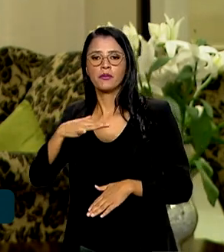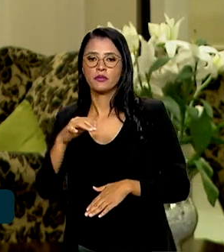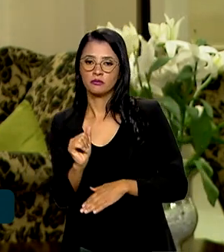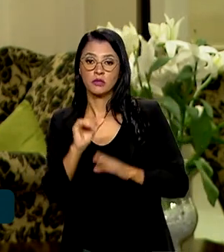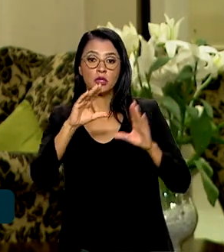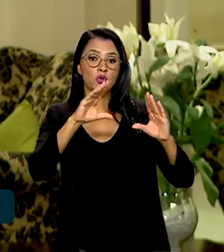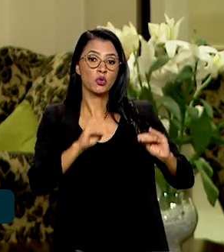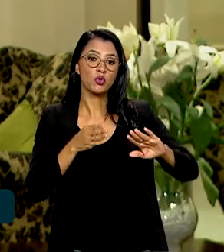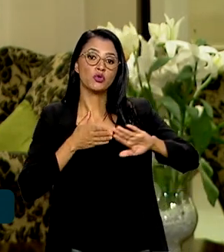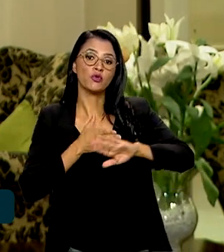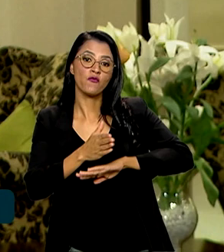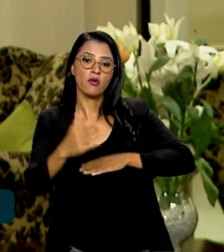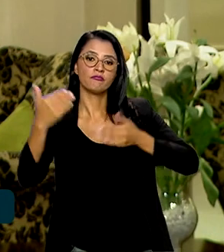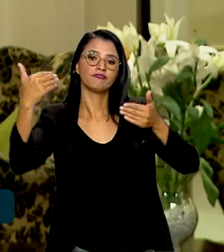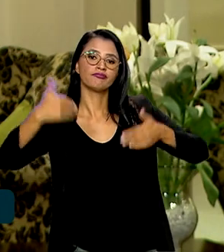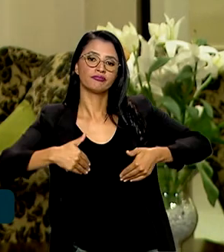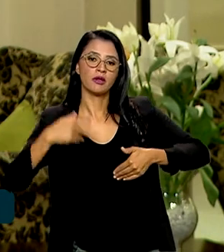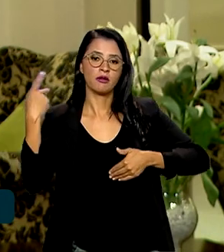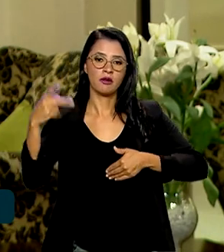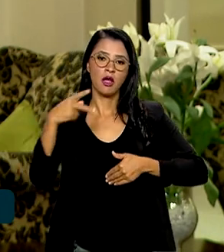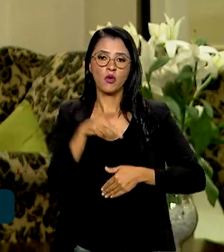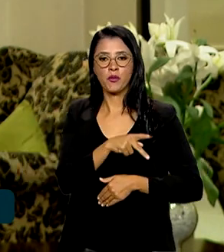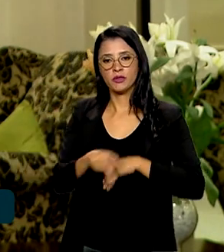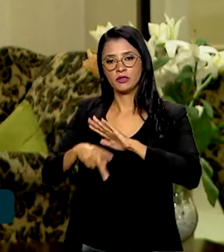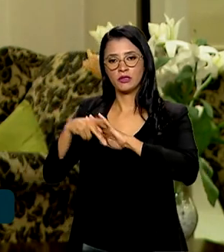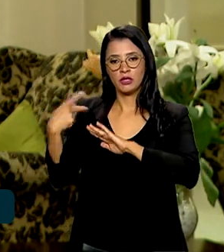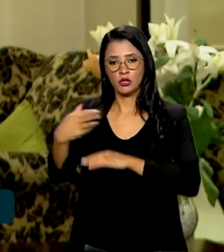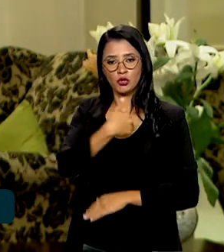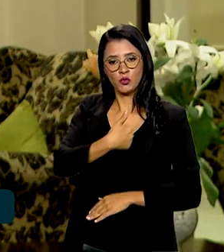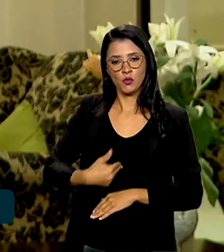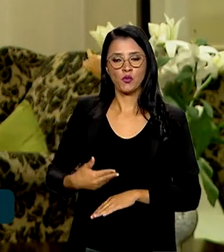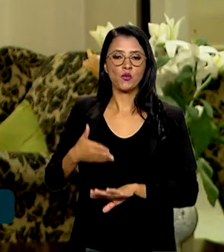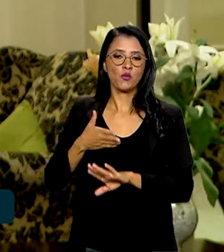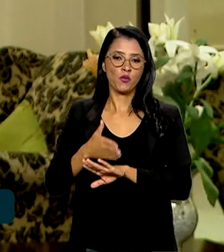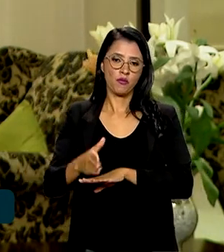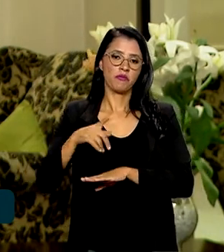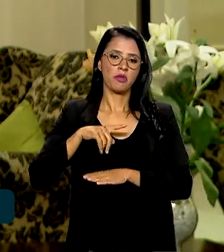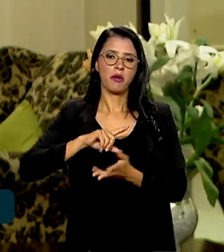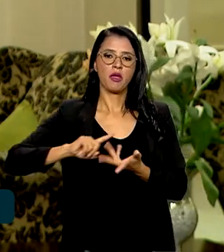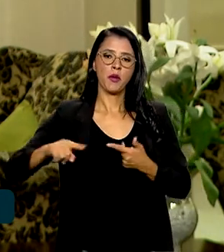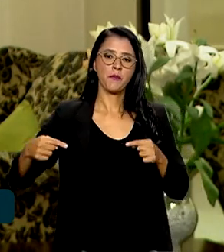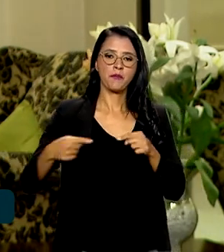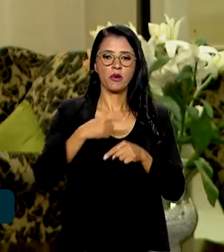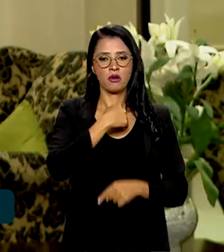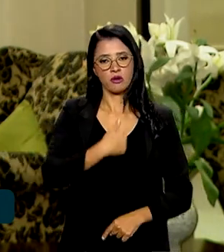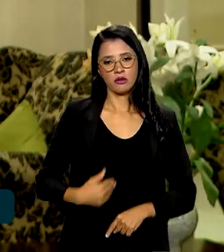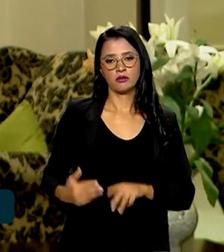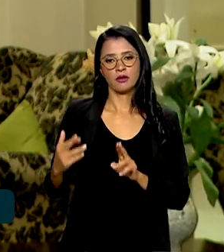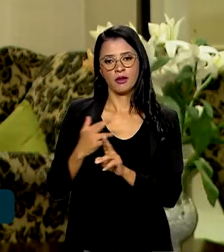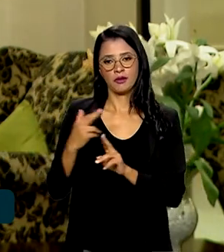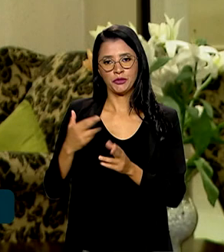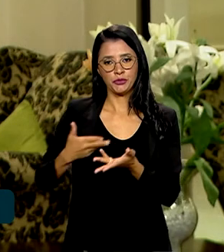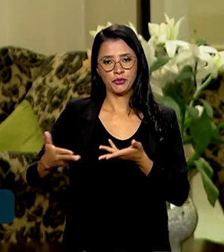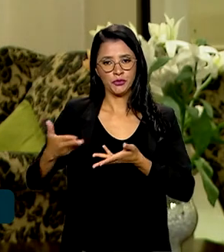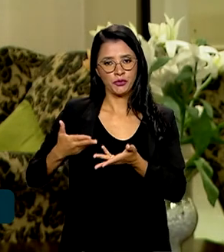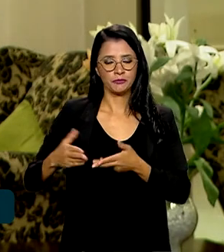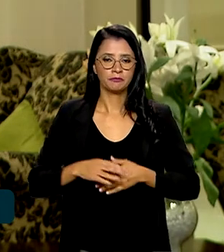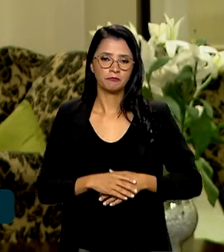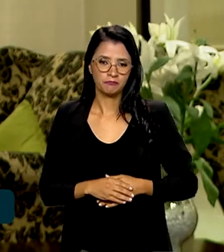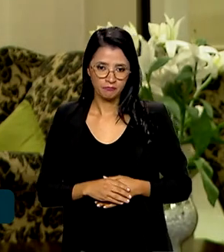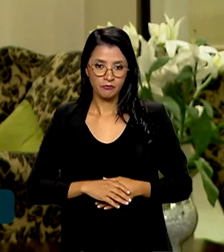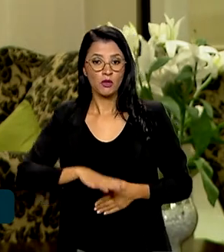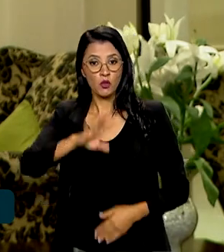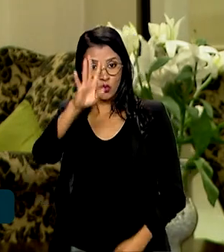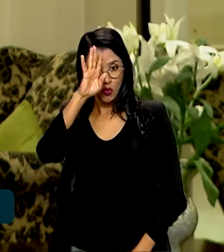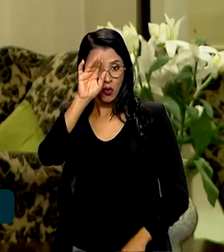ele vai ao evento privado, com os chefes de Estado e de governo, e os respectivos ministros das Relações Exteriores. Já na